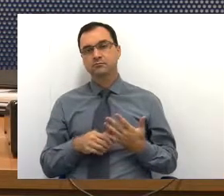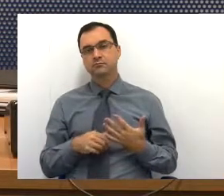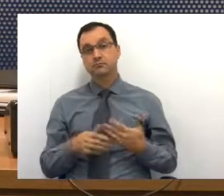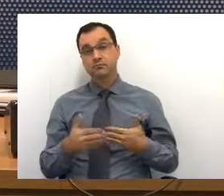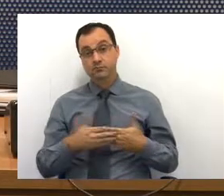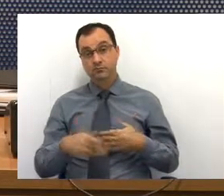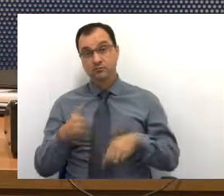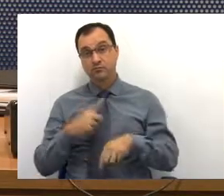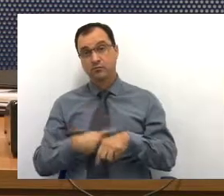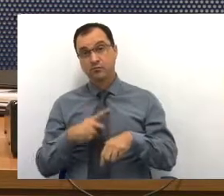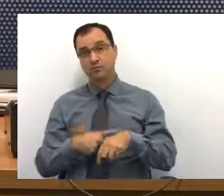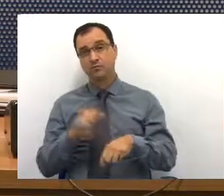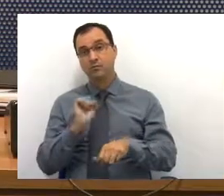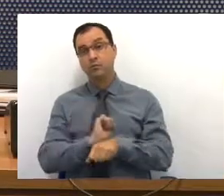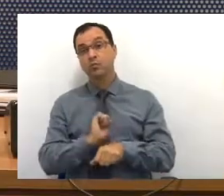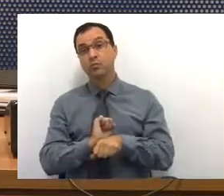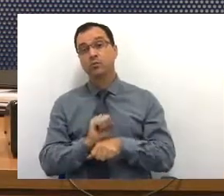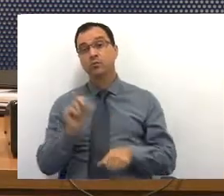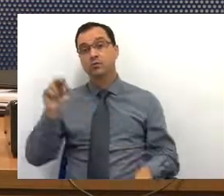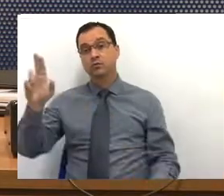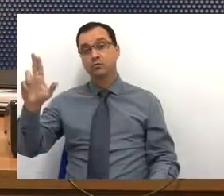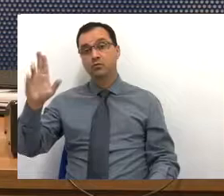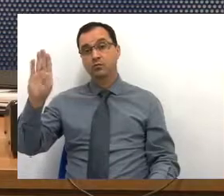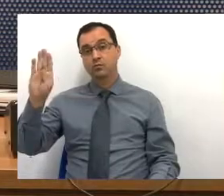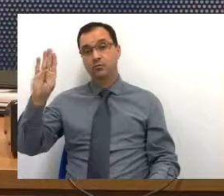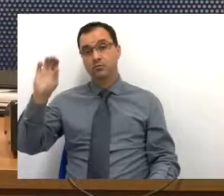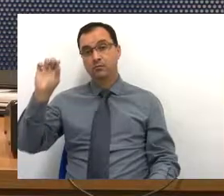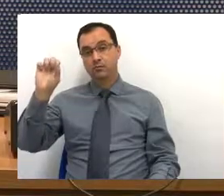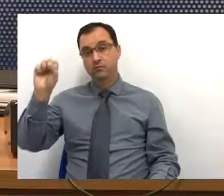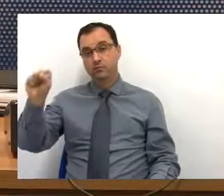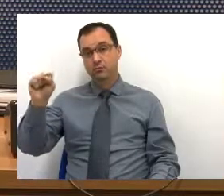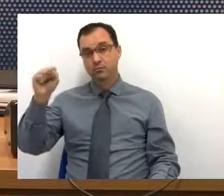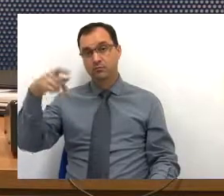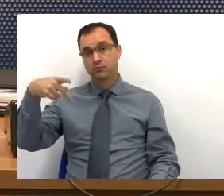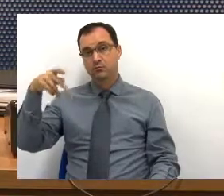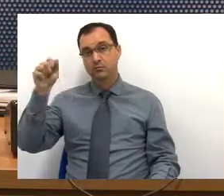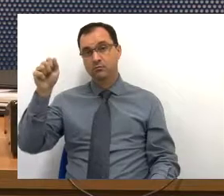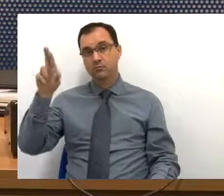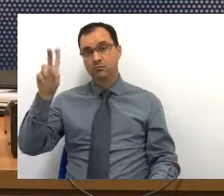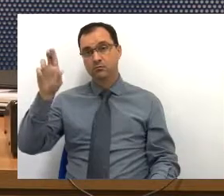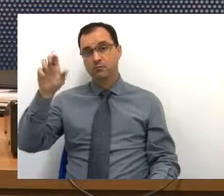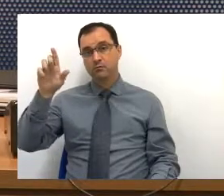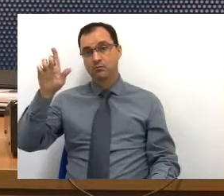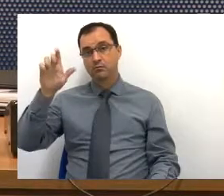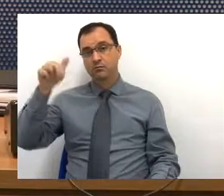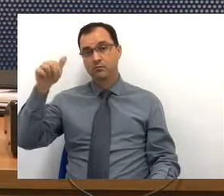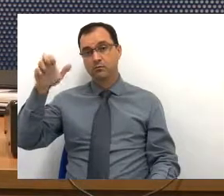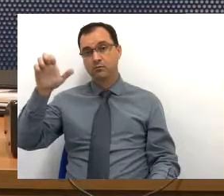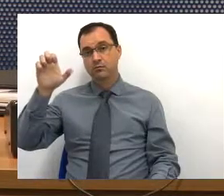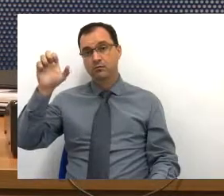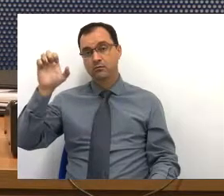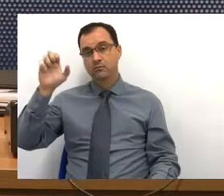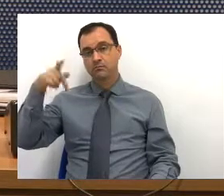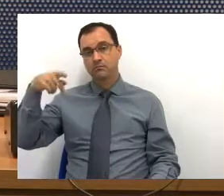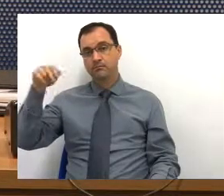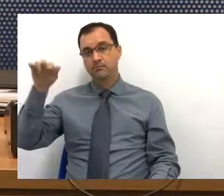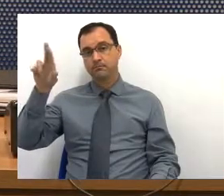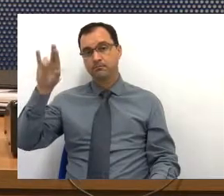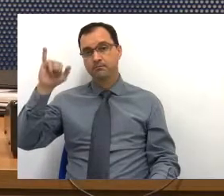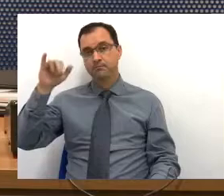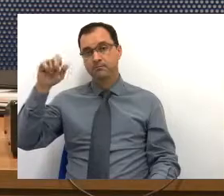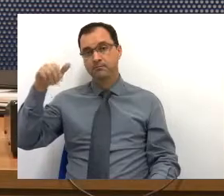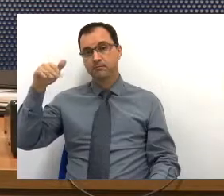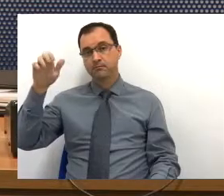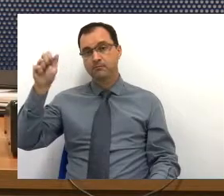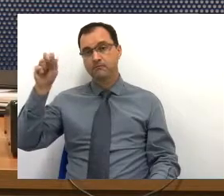temporariamente parada, que é a UBS do Parque Primavera, porque essa UBS